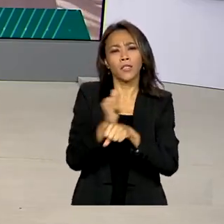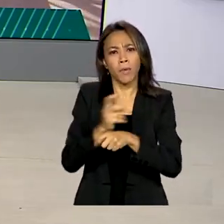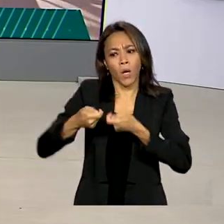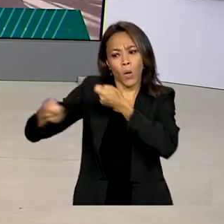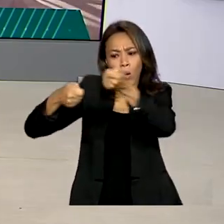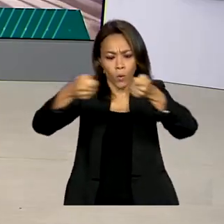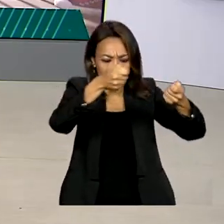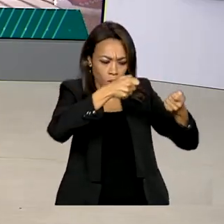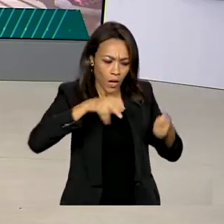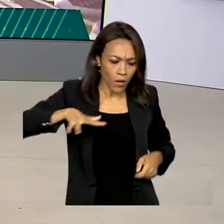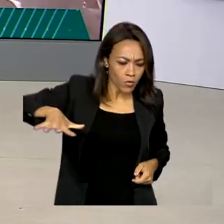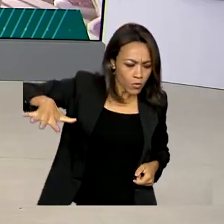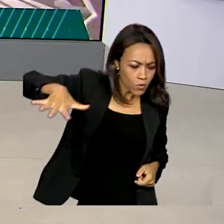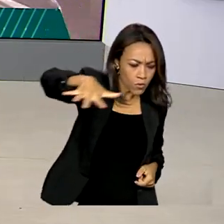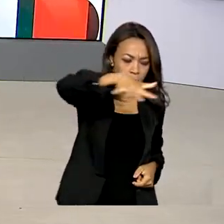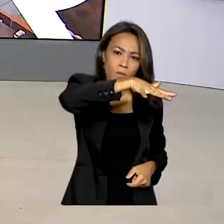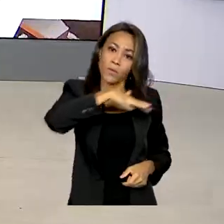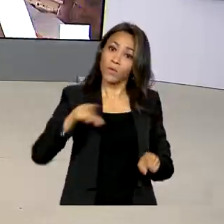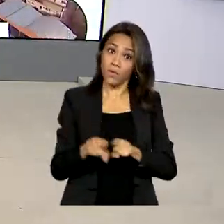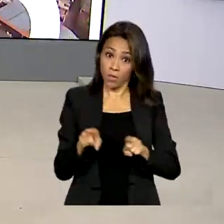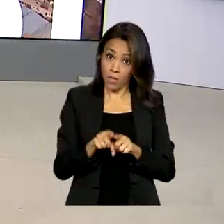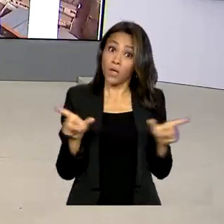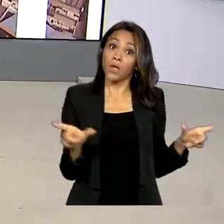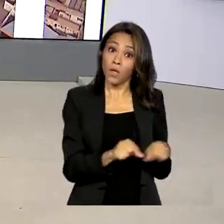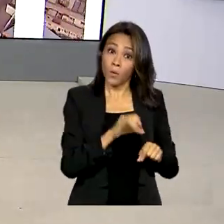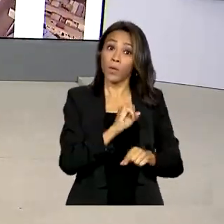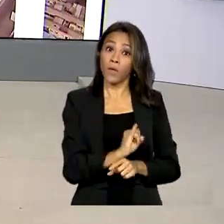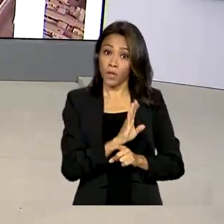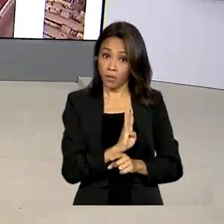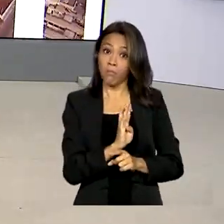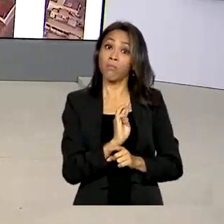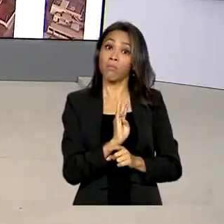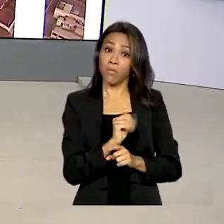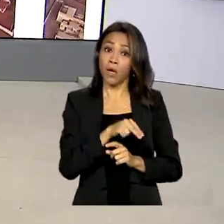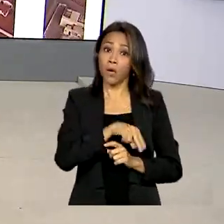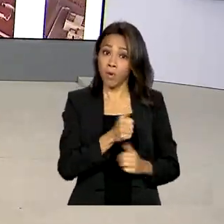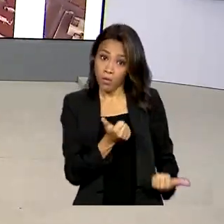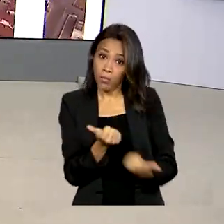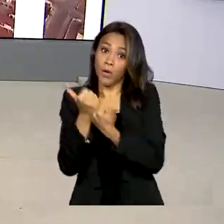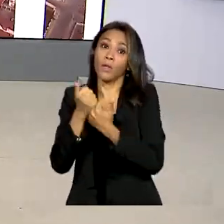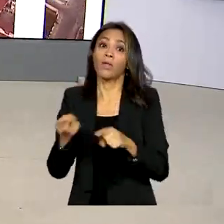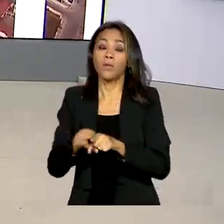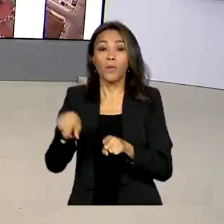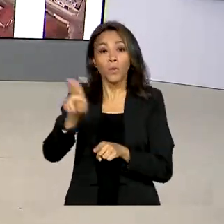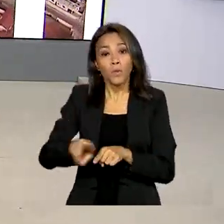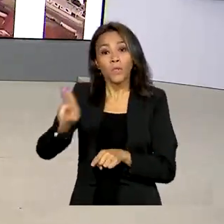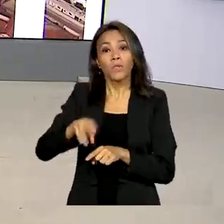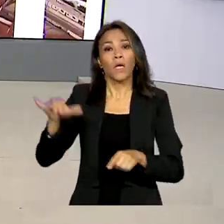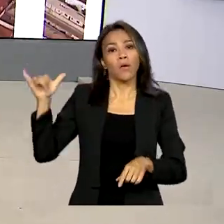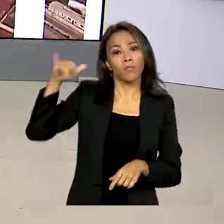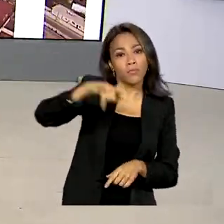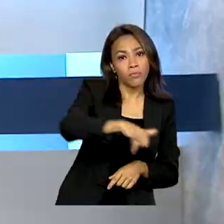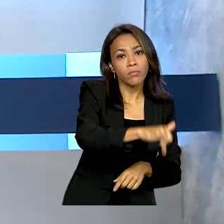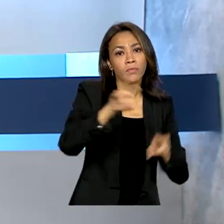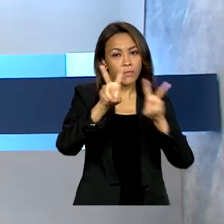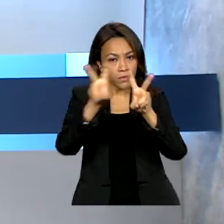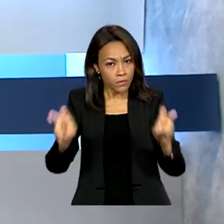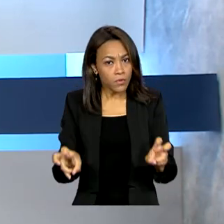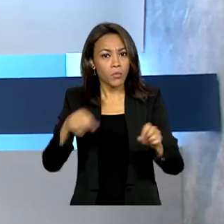IBAMA estão autorizados a interditar aeronaves e equipamentos usados nas atividades ilícitas.